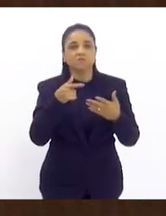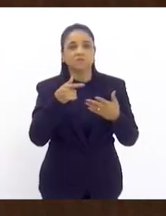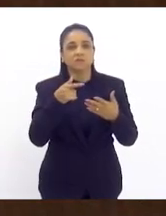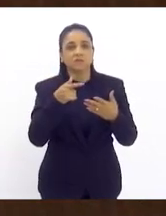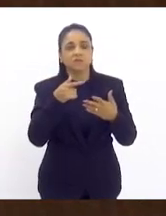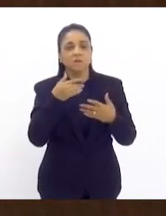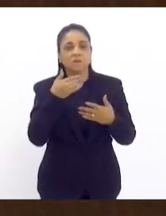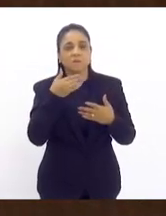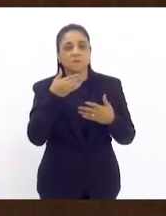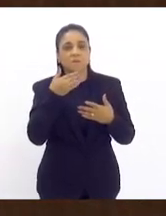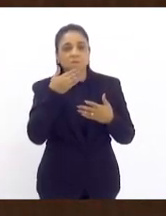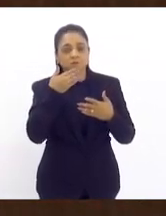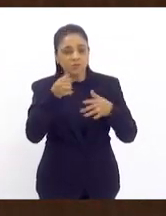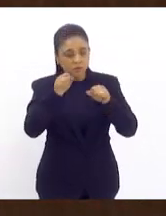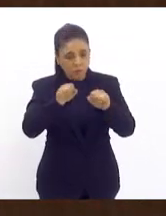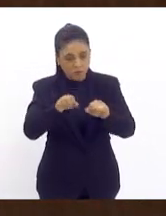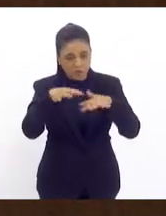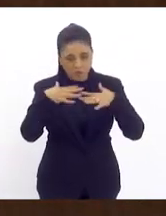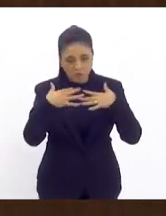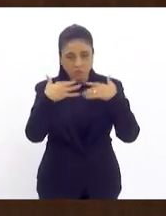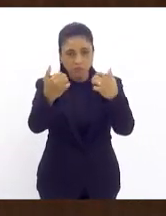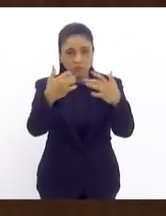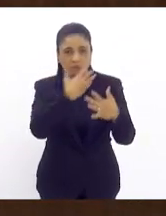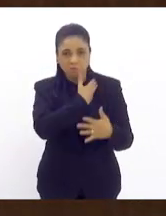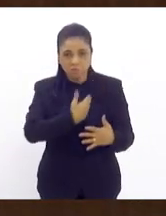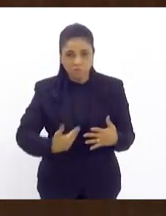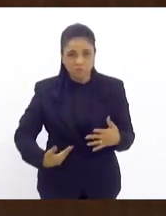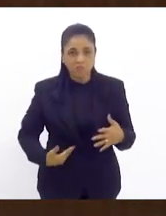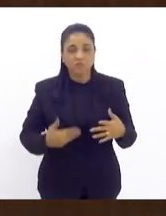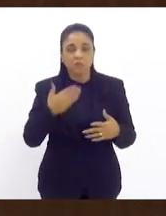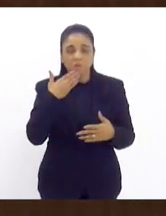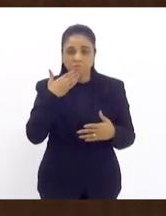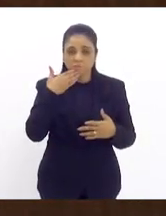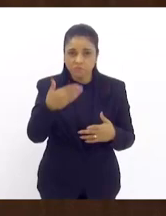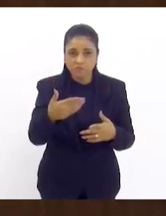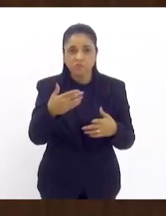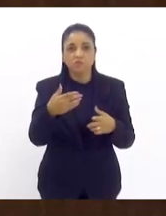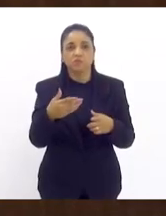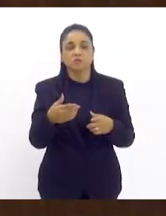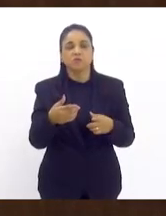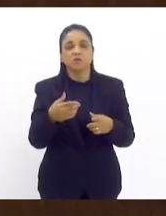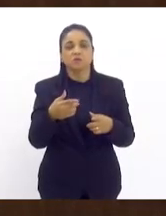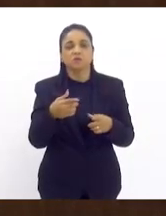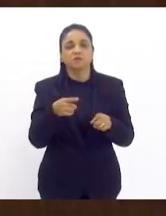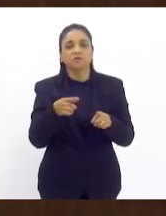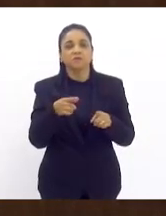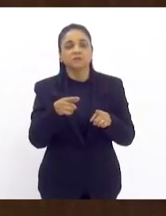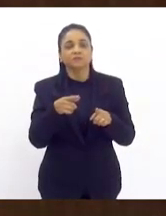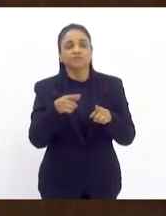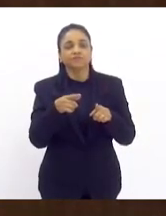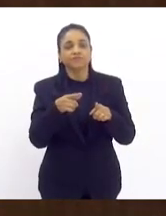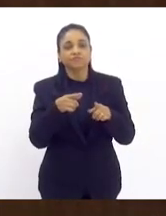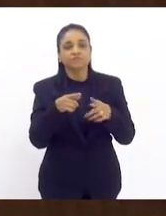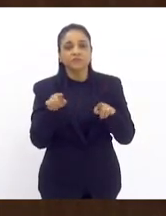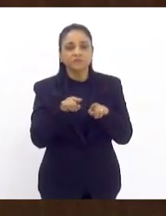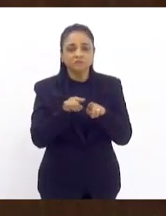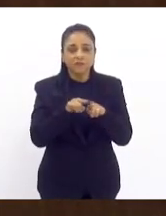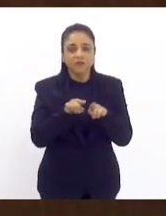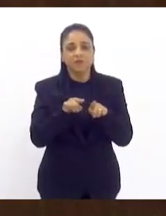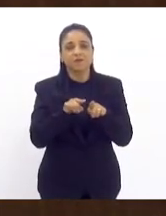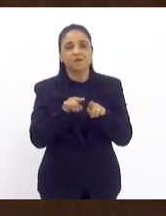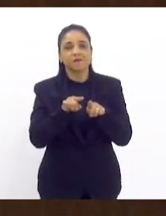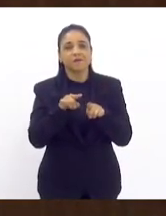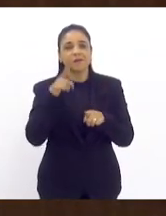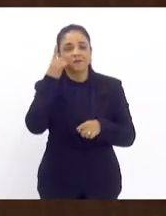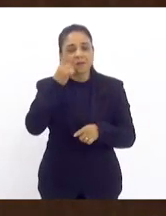pedido de audiência pública, já tínhamos pedido com relação a essa audiência, e ia formalizar com a